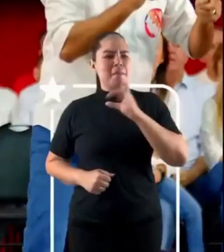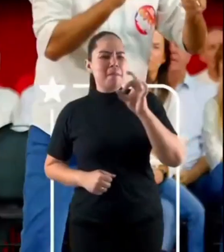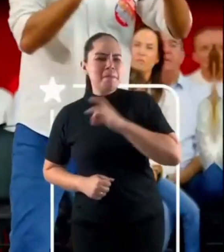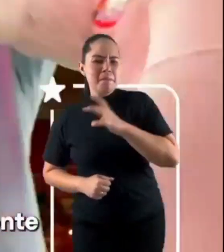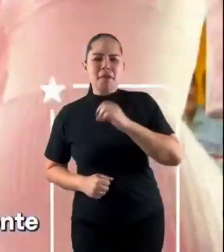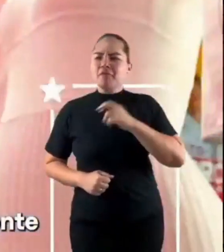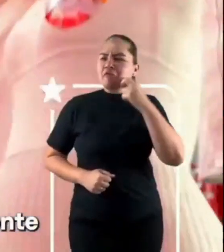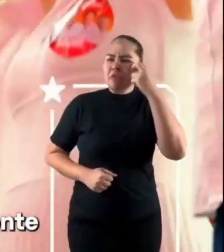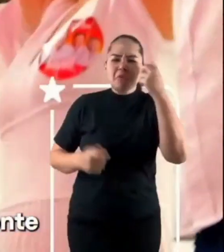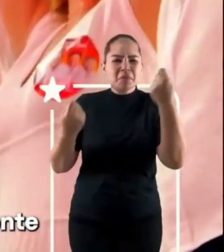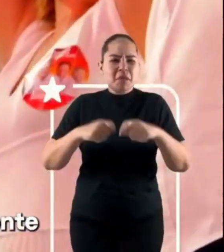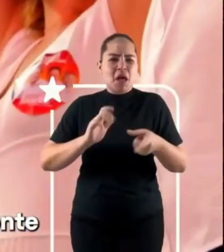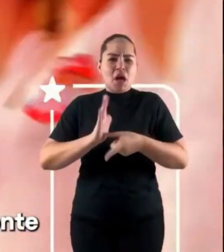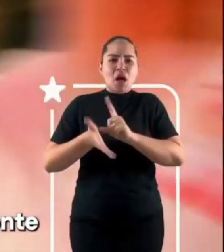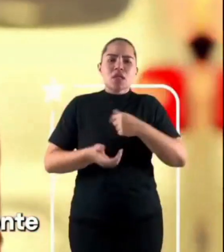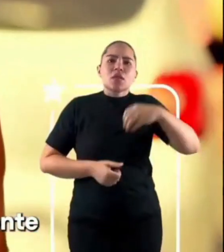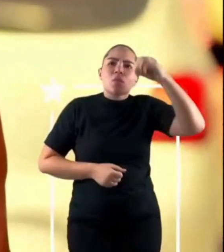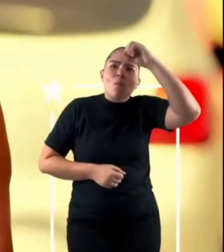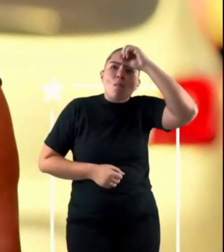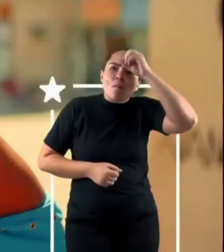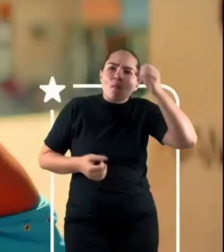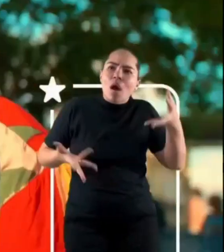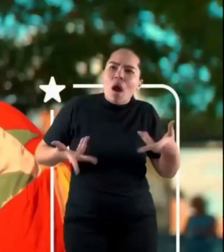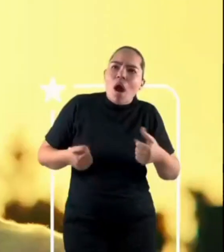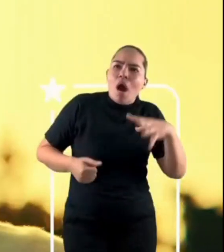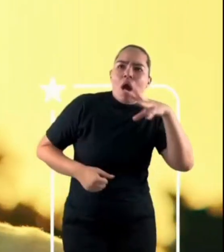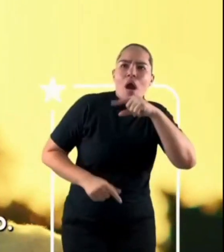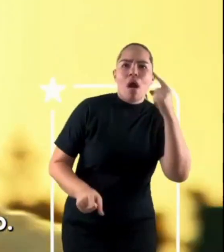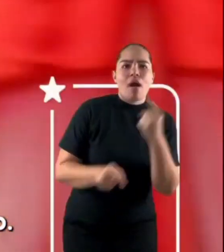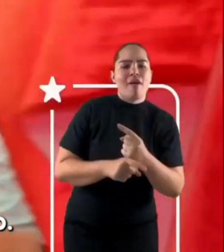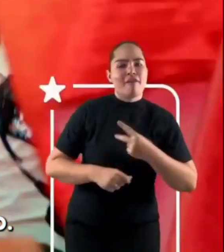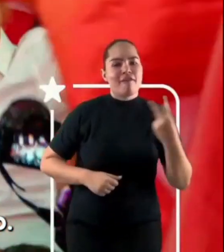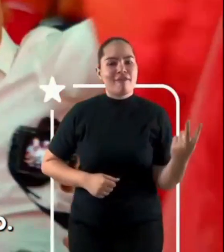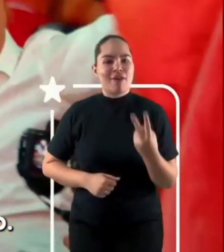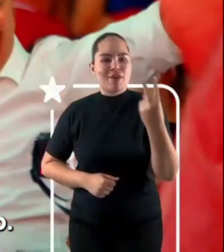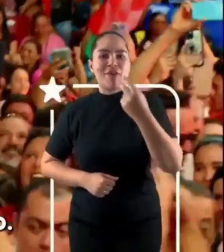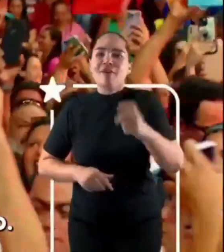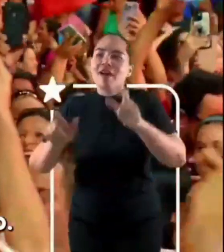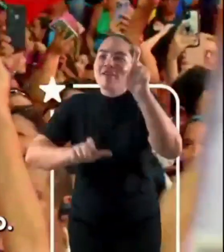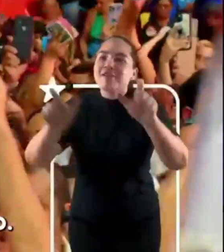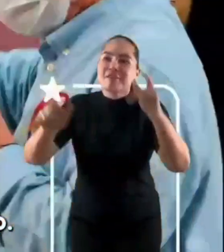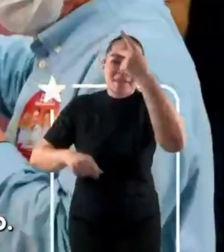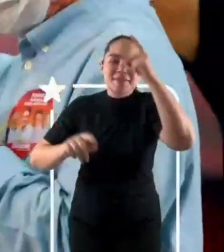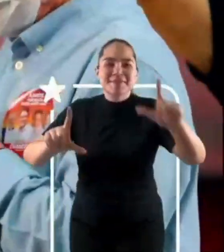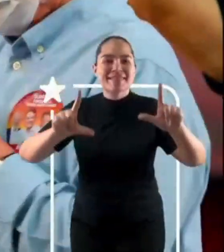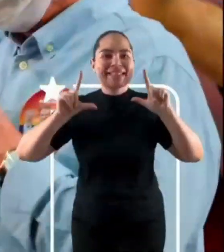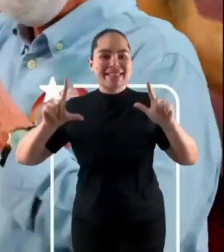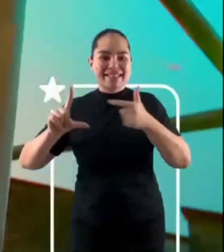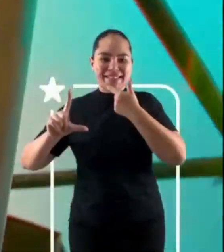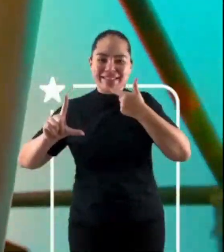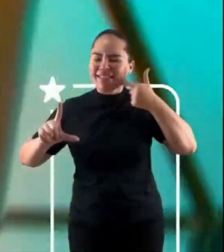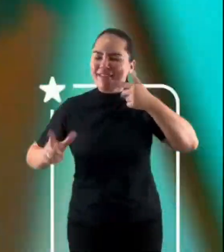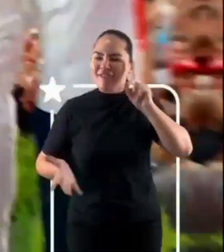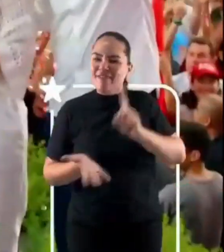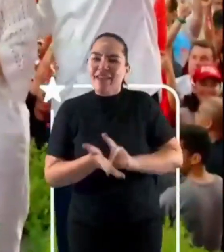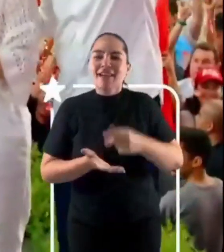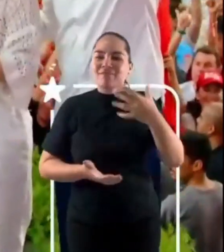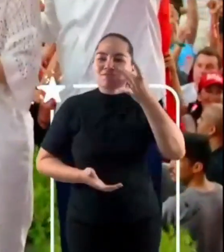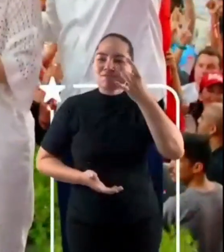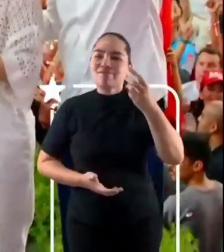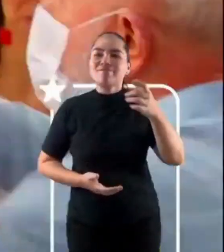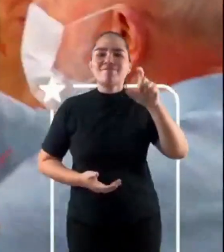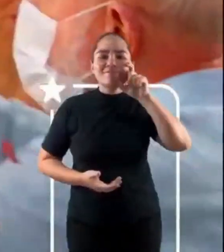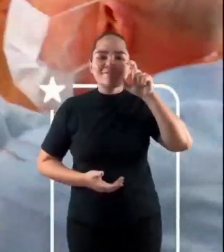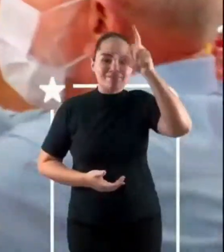sei do valor. Eu quero no rosto da minha gente um sorriso feito. Eu quero Evandro 13 Prefeito. Bote essa estrela